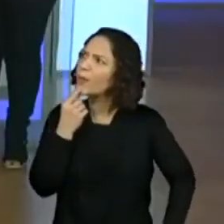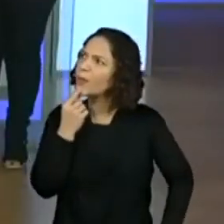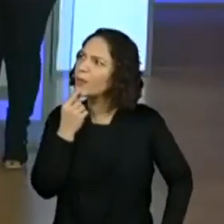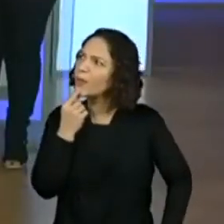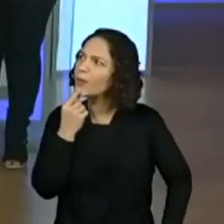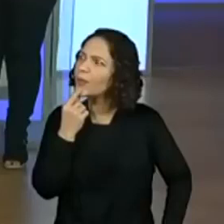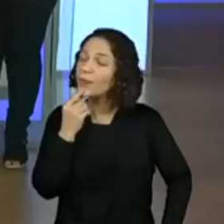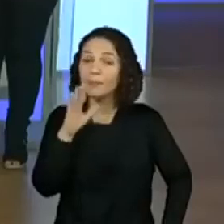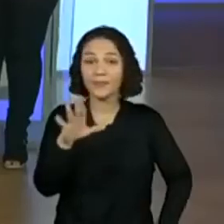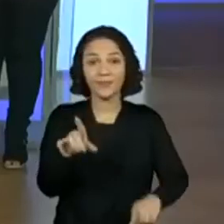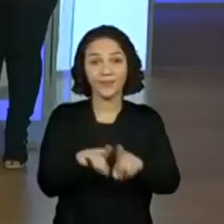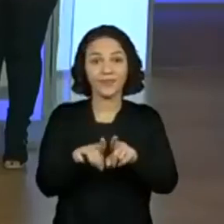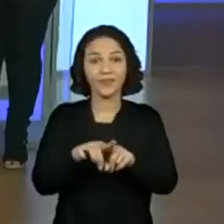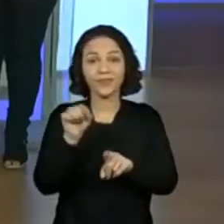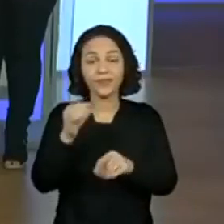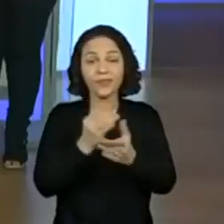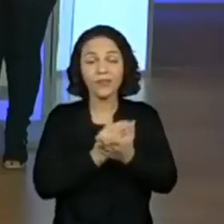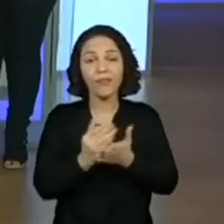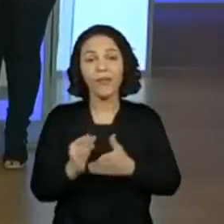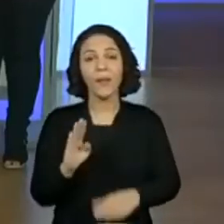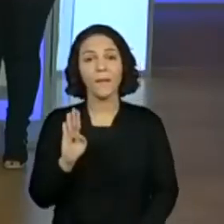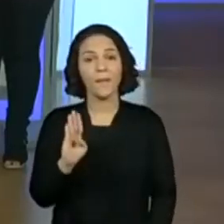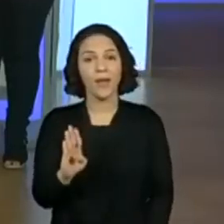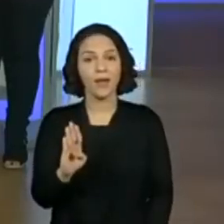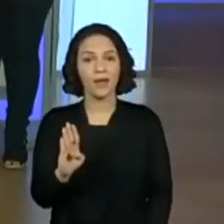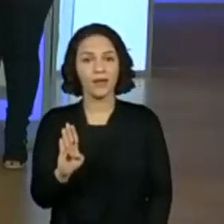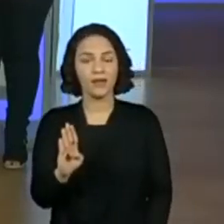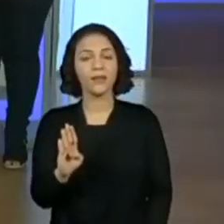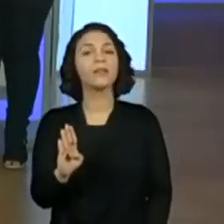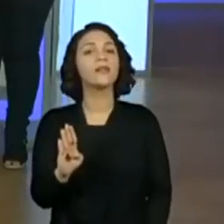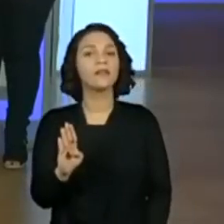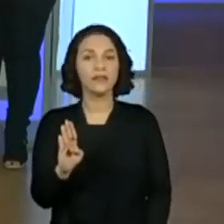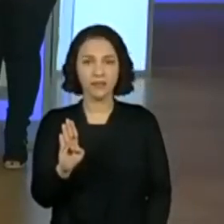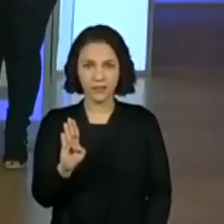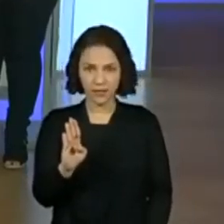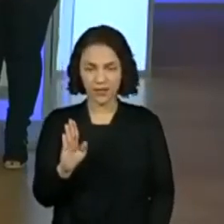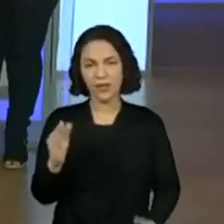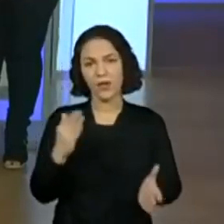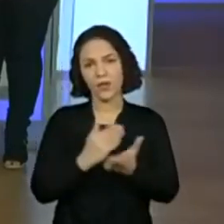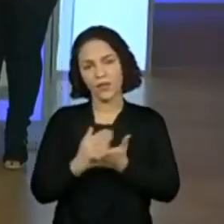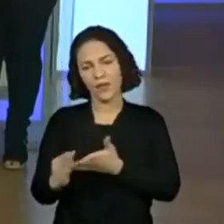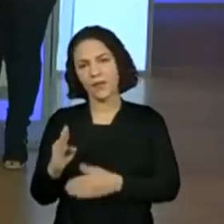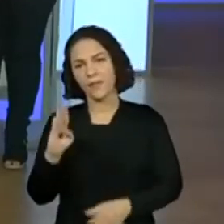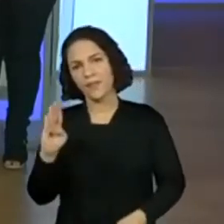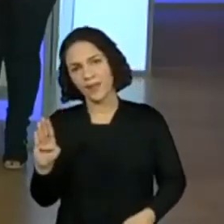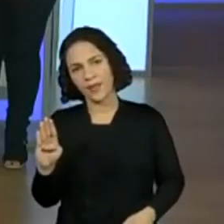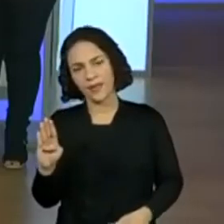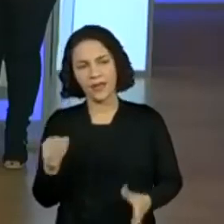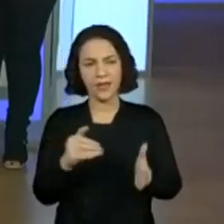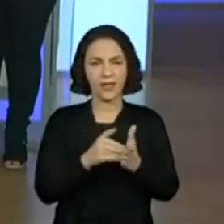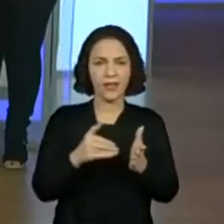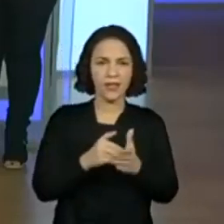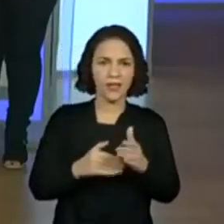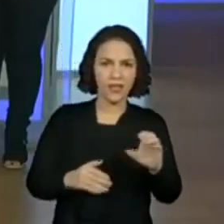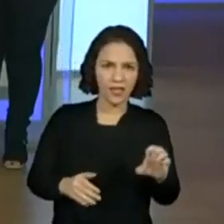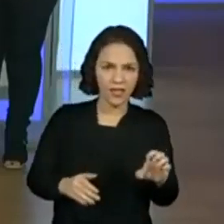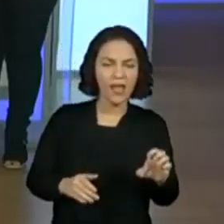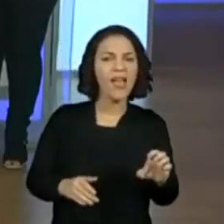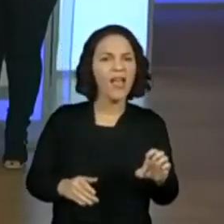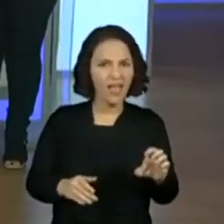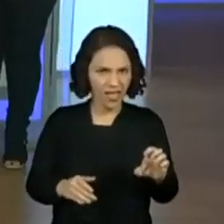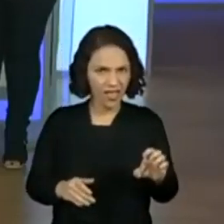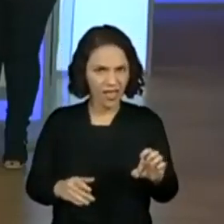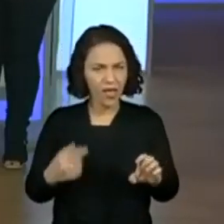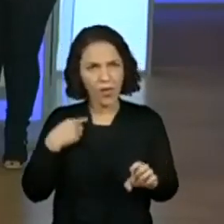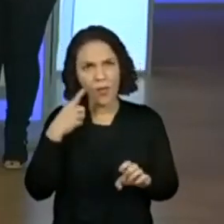Estão falando também que começa com B. Começa com B. Então, começa com B e termina com E. Posso levar em consideração essas duas